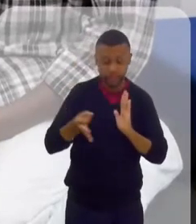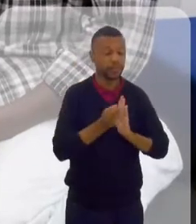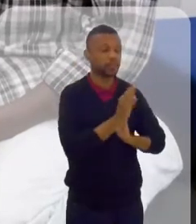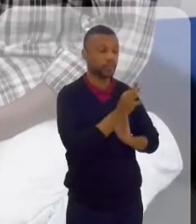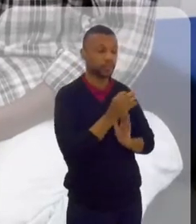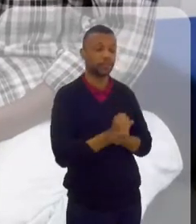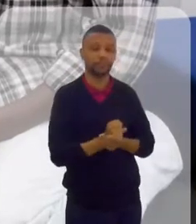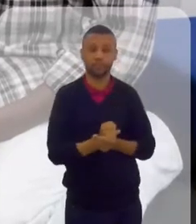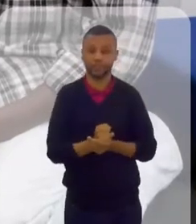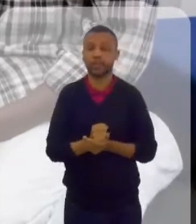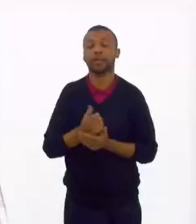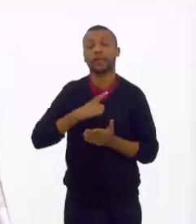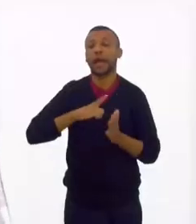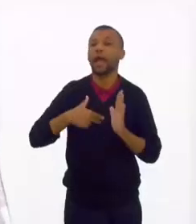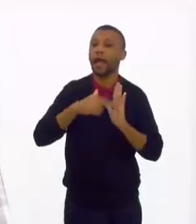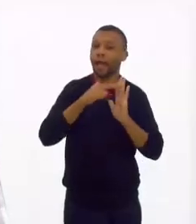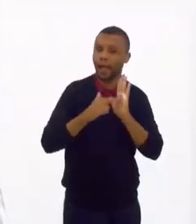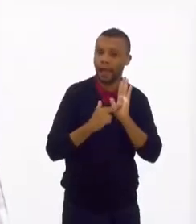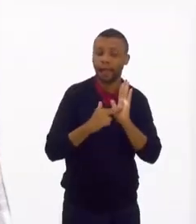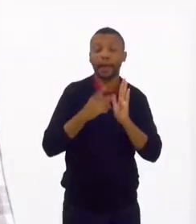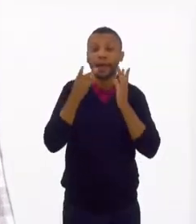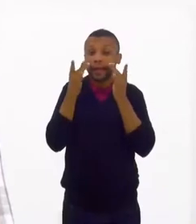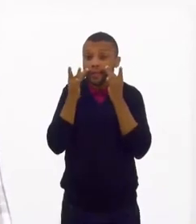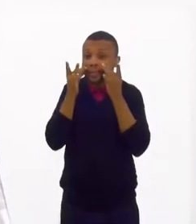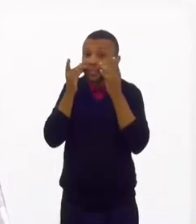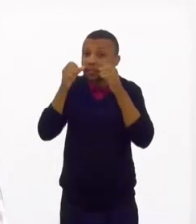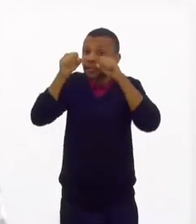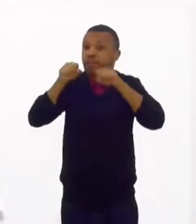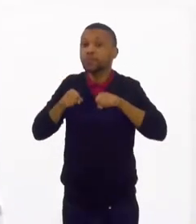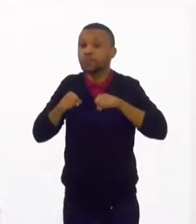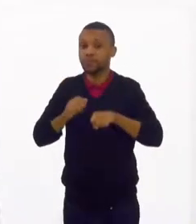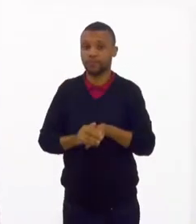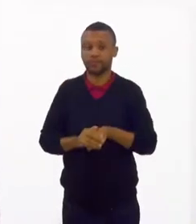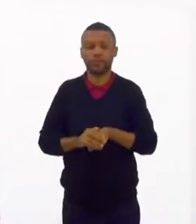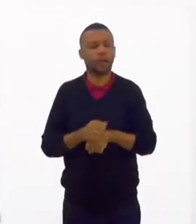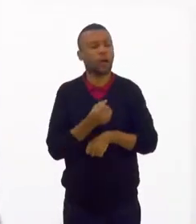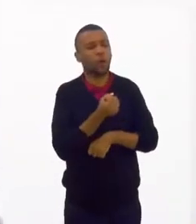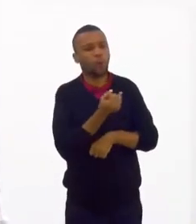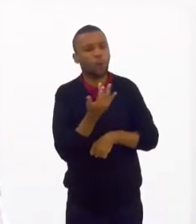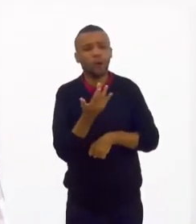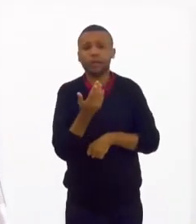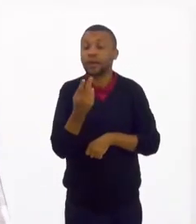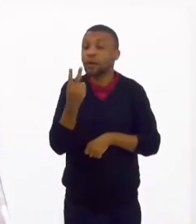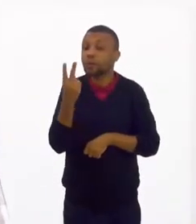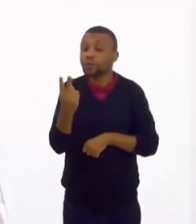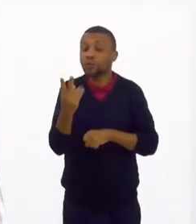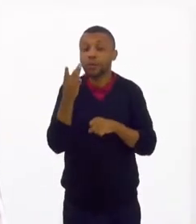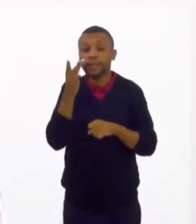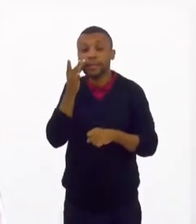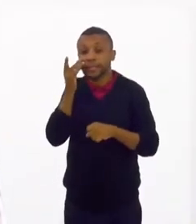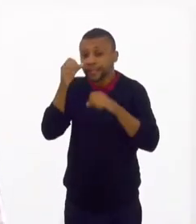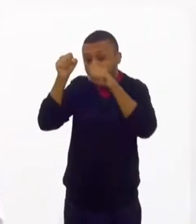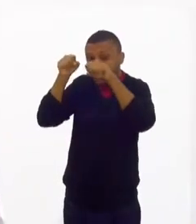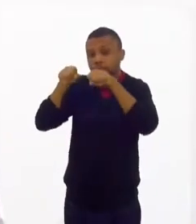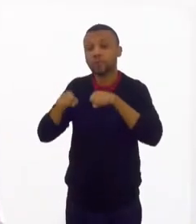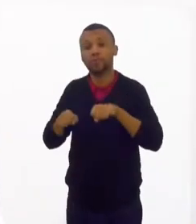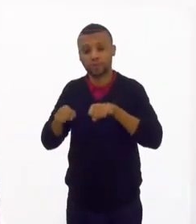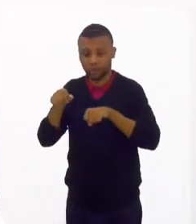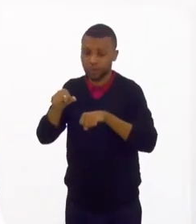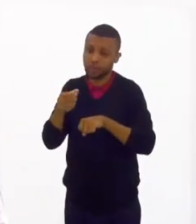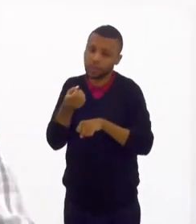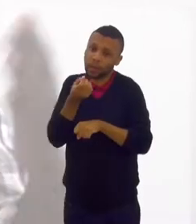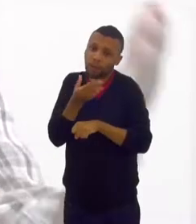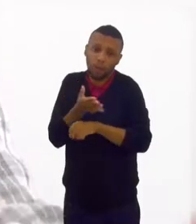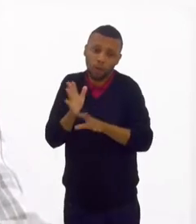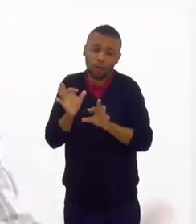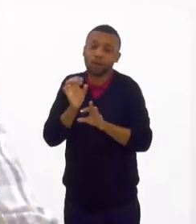E tem que ter testemunhas. Sim, tem que ter testemunhas. Quais testemunhas? Duas testemunhas. Isso bastaria.